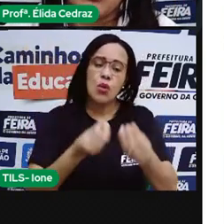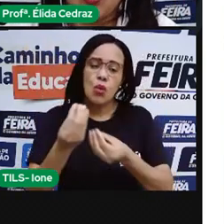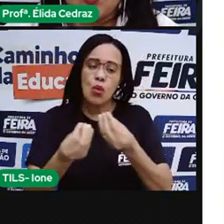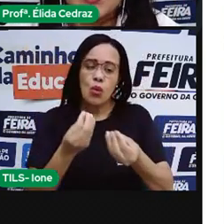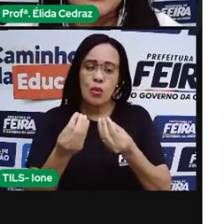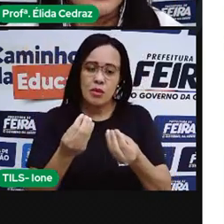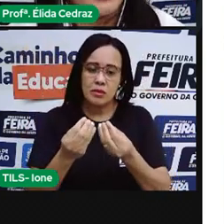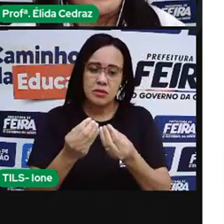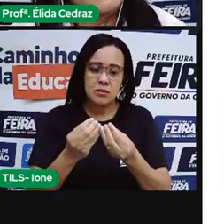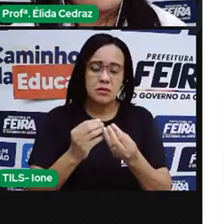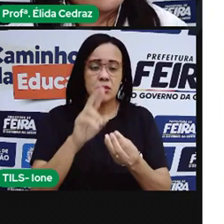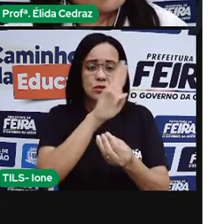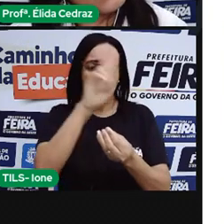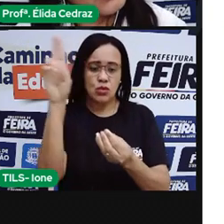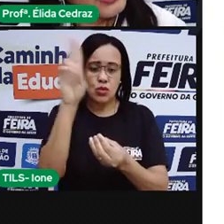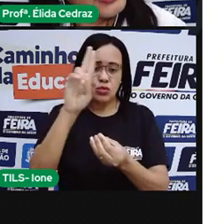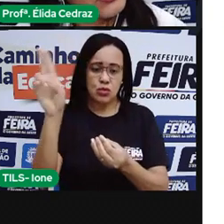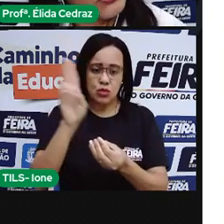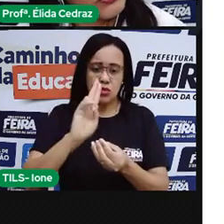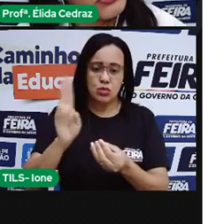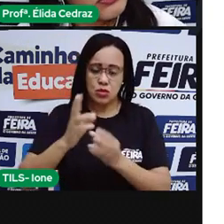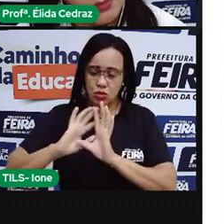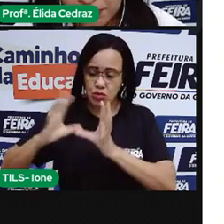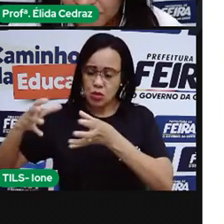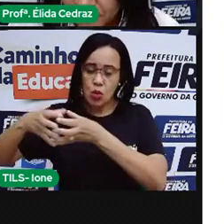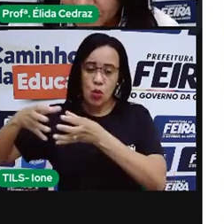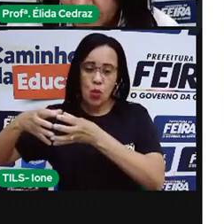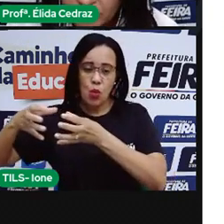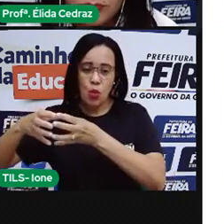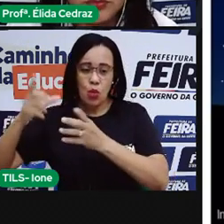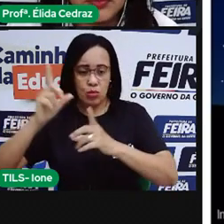deram nomes a essas constelações.